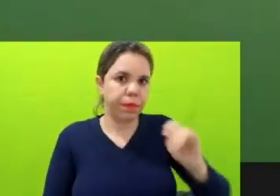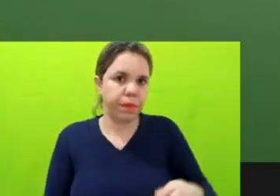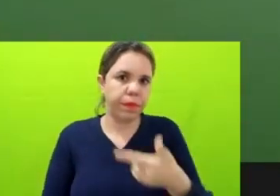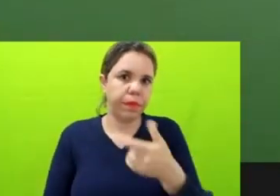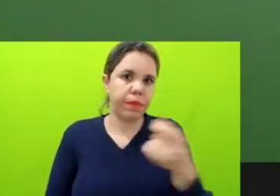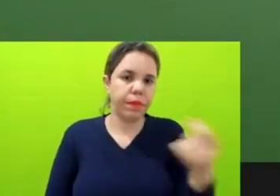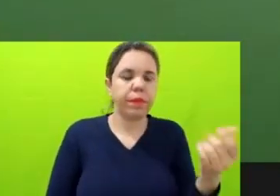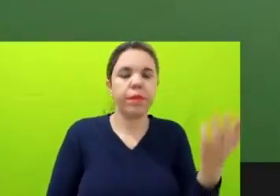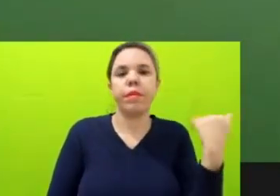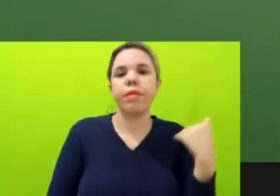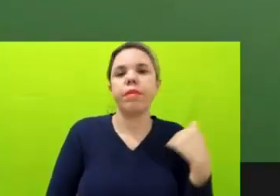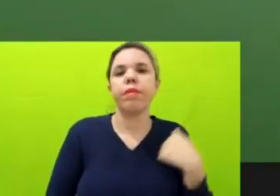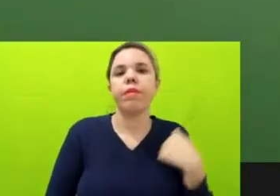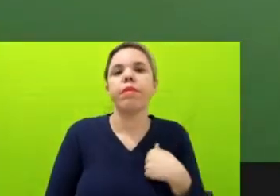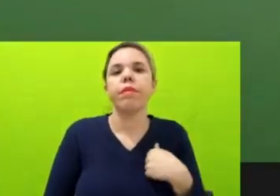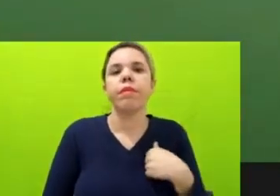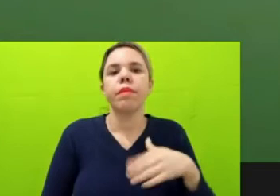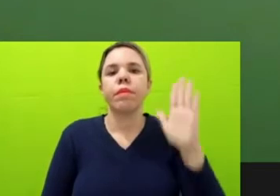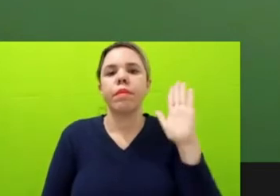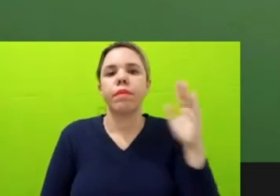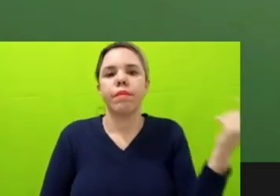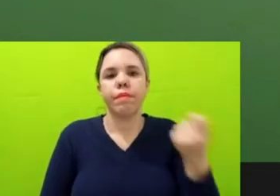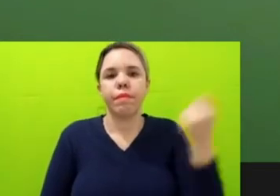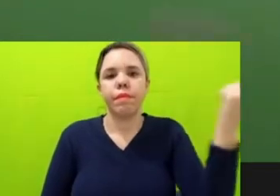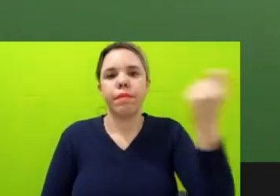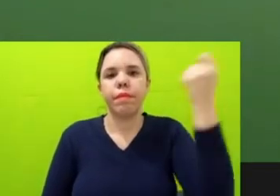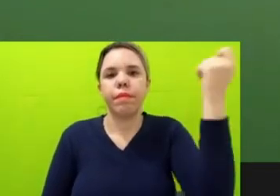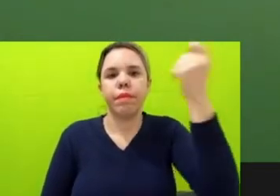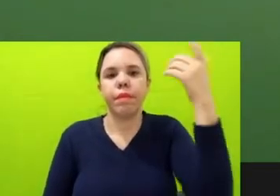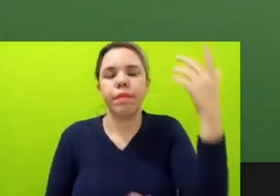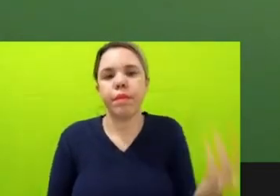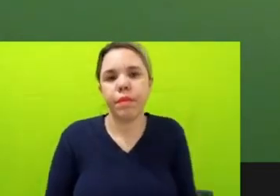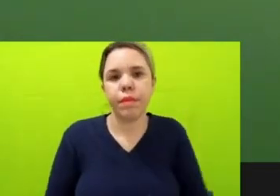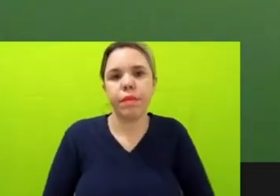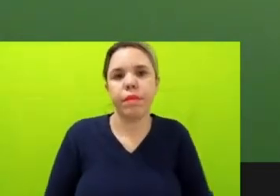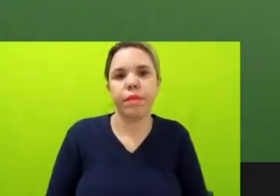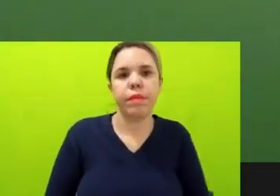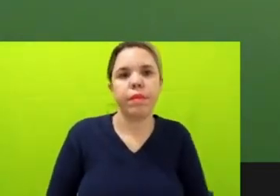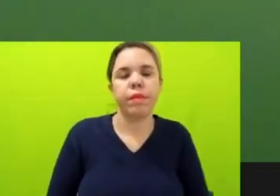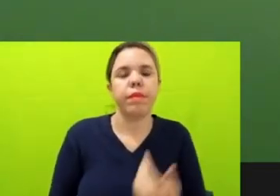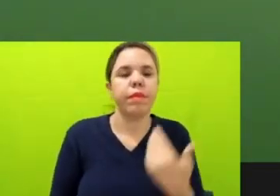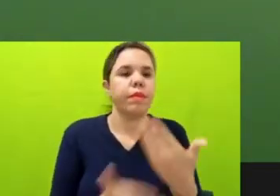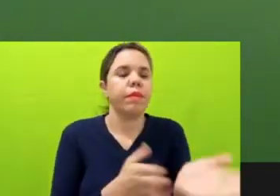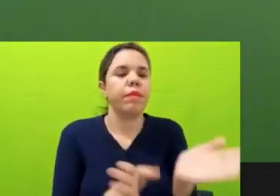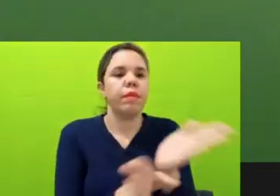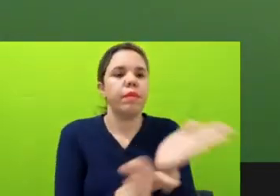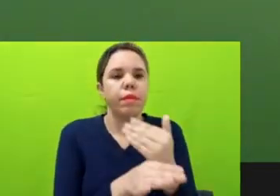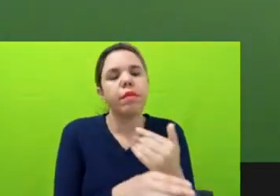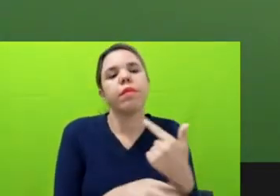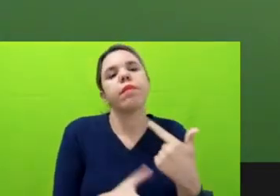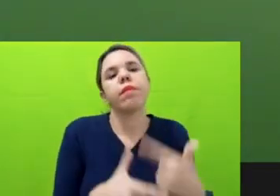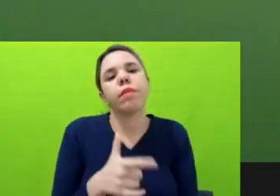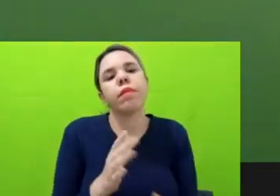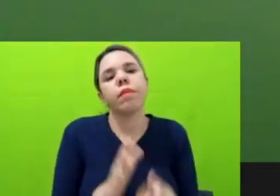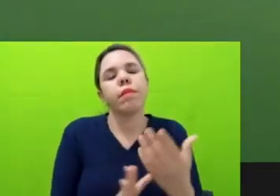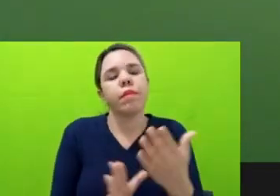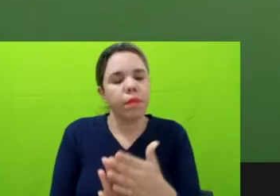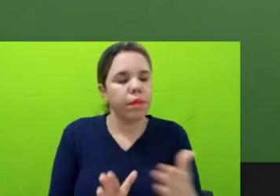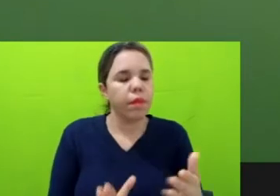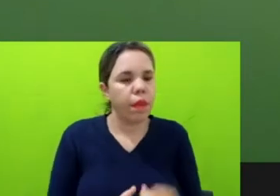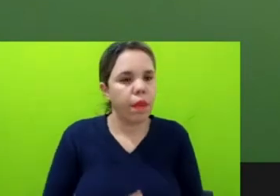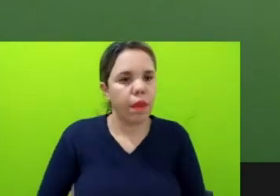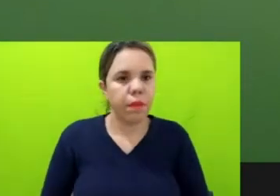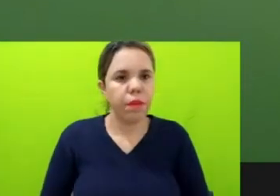grave a situação, perdeu o controle porque faltou o oxigênio, e vocês viram a tragédia que foi, ali tudo foi falta de gestão, falta de